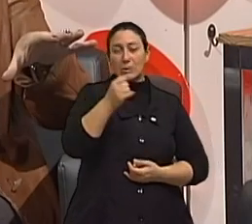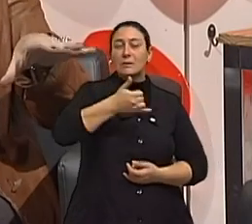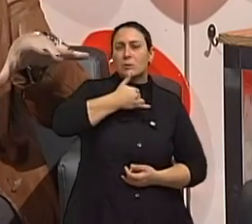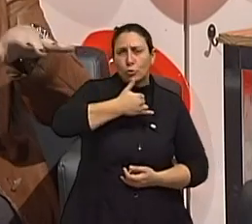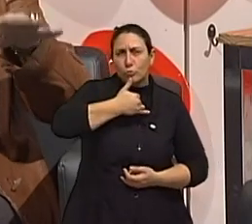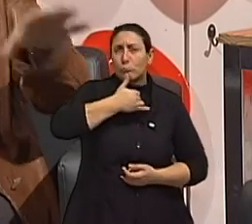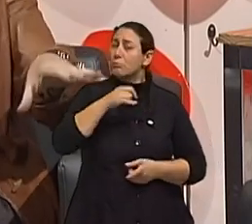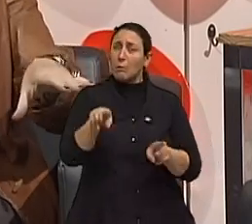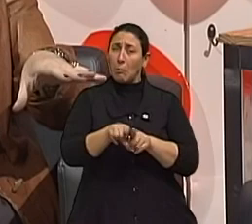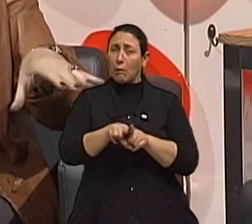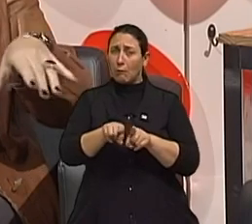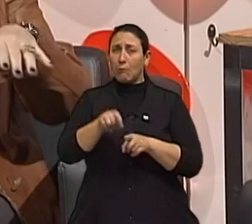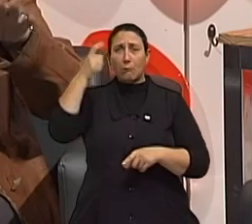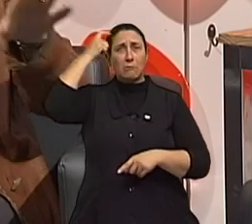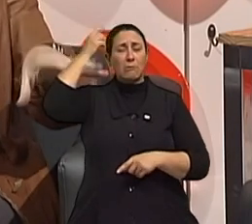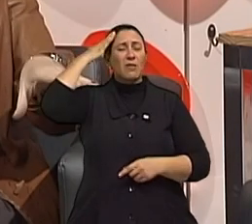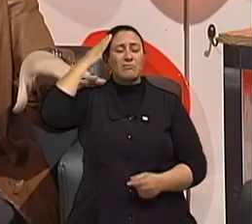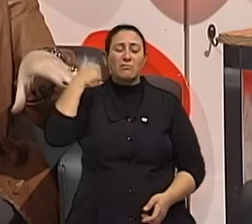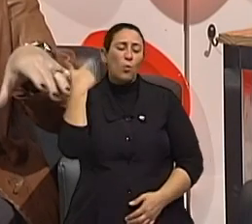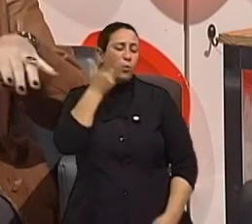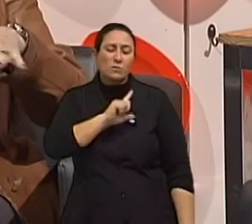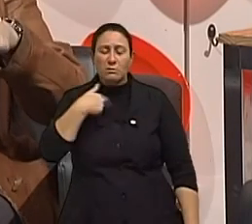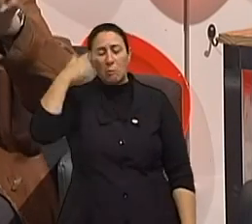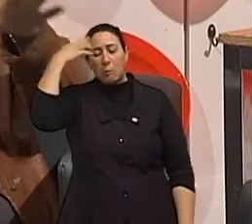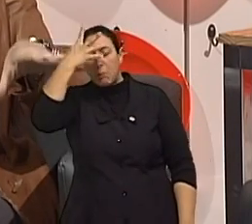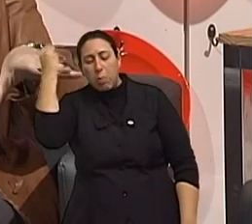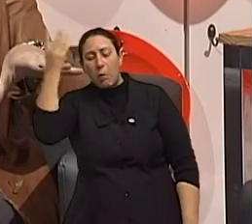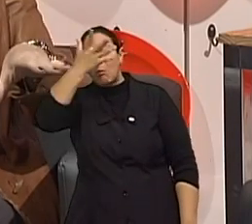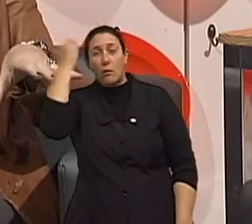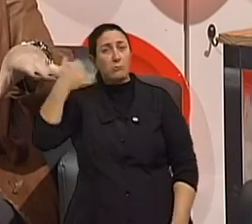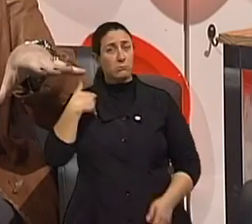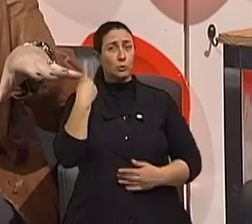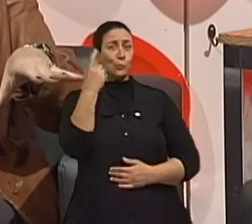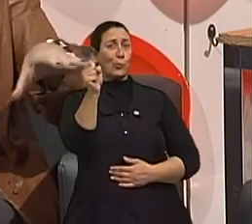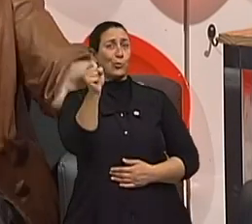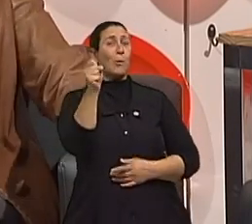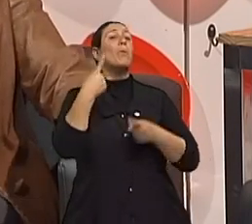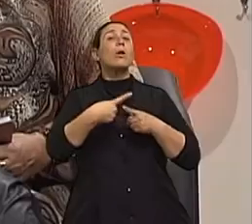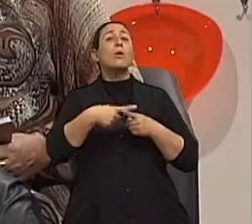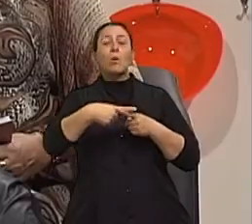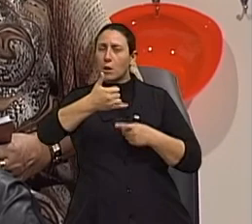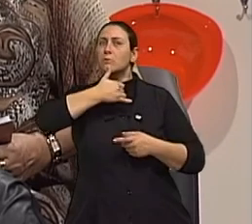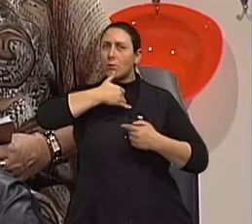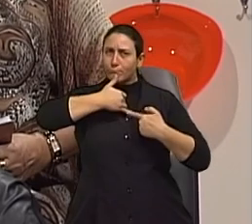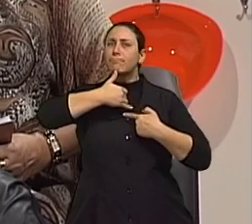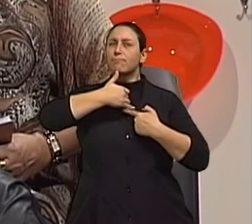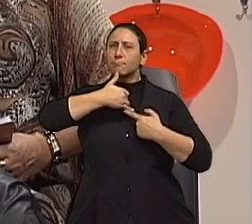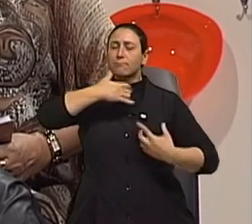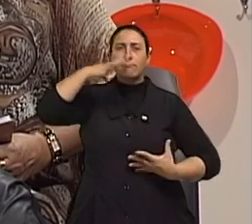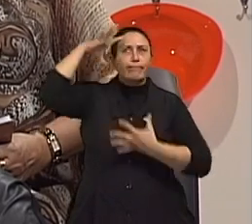vai também conseguir aproveitar a faculdade, nem frequentar a faculdade, nem se desafiar na vida. Mas aí se chama ele de